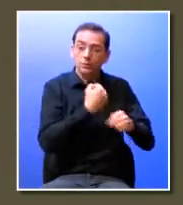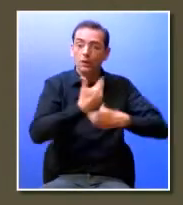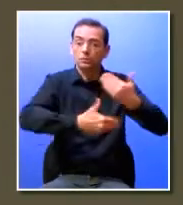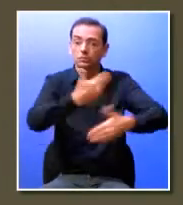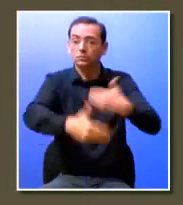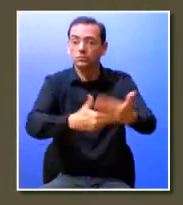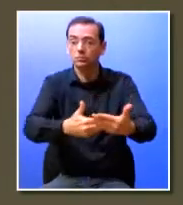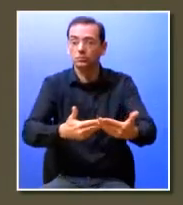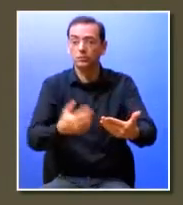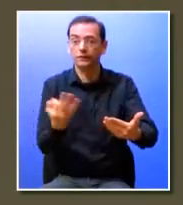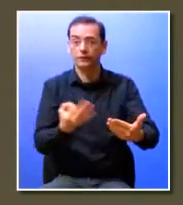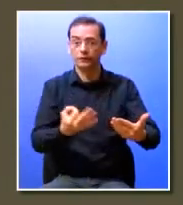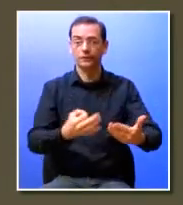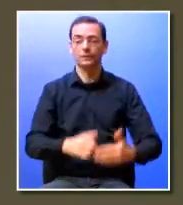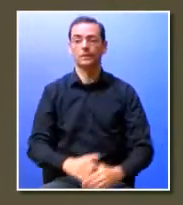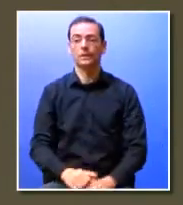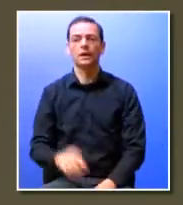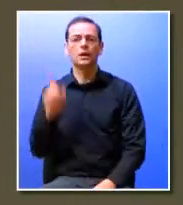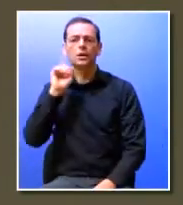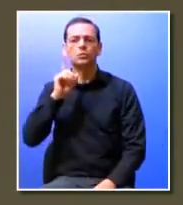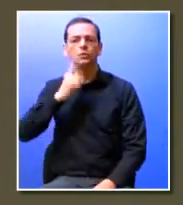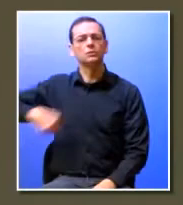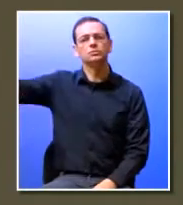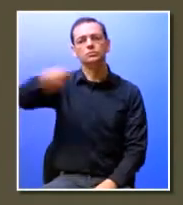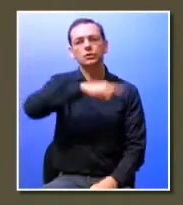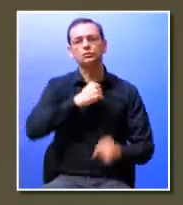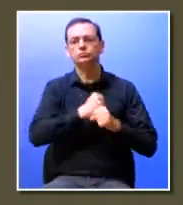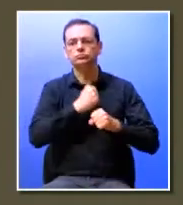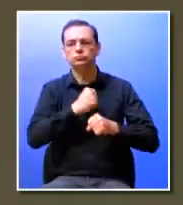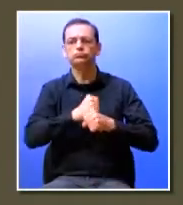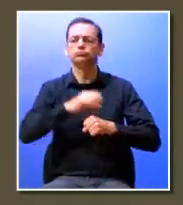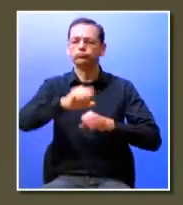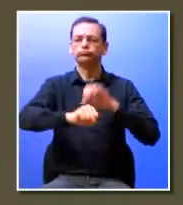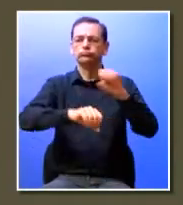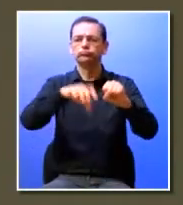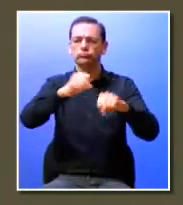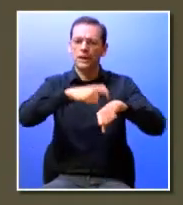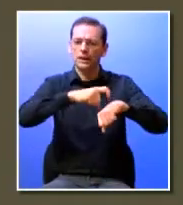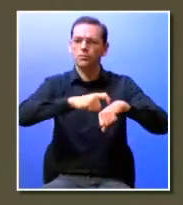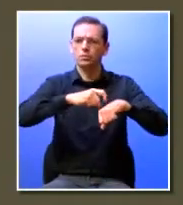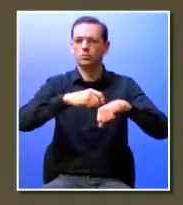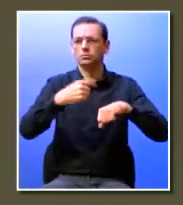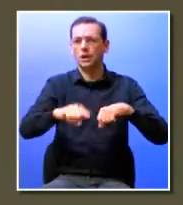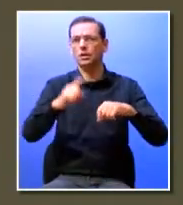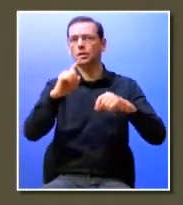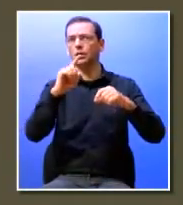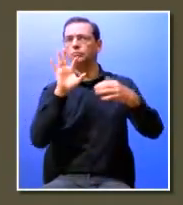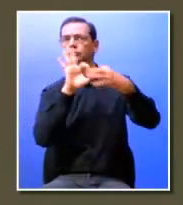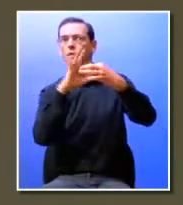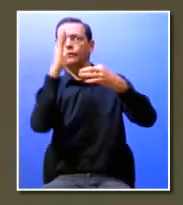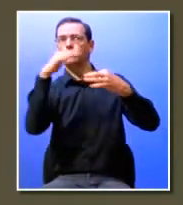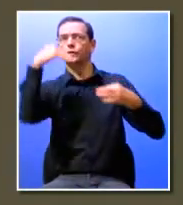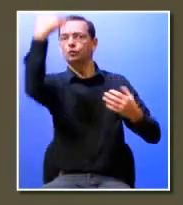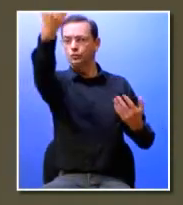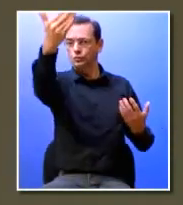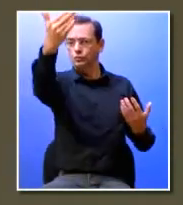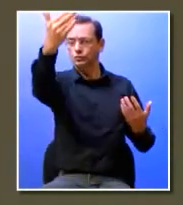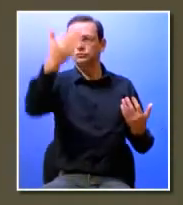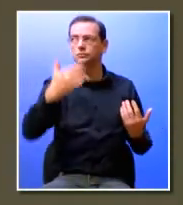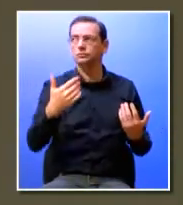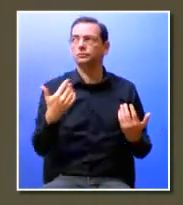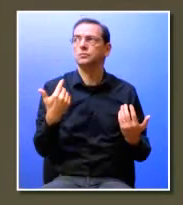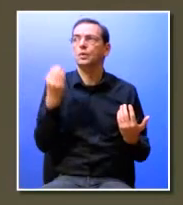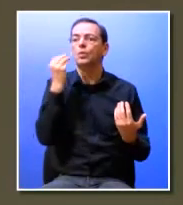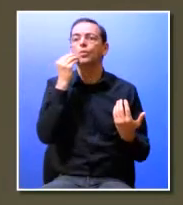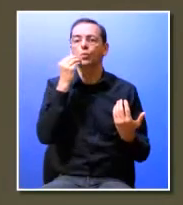têm hoje em dia atenção não me interpretem mal mas temos que continuar a trabalhar para que de facto tenham e tenham cada vez mais e tenham orientadas para o futuro o eu quero dizer com